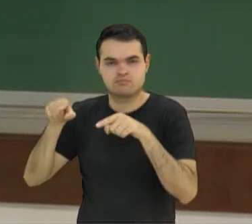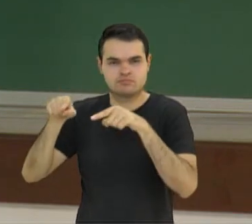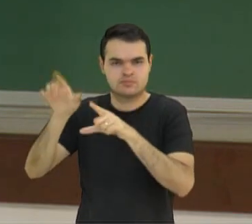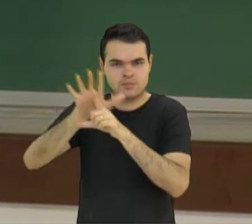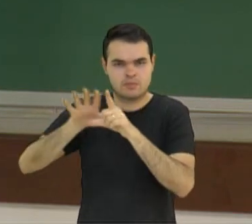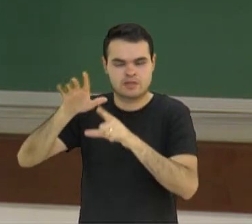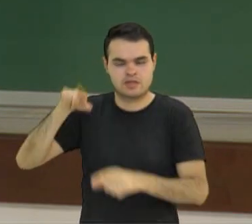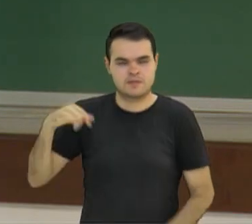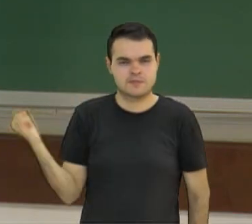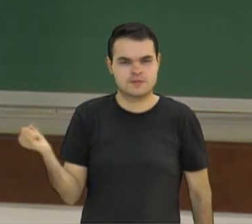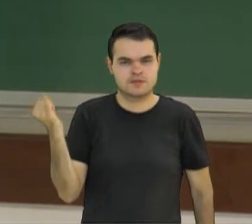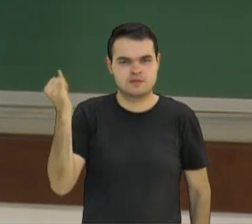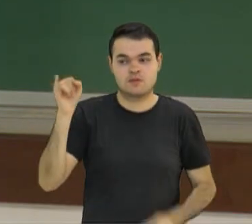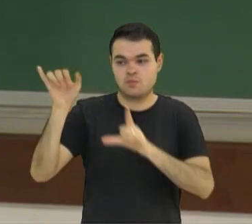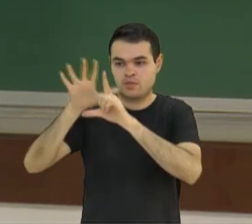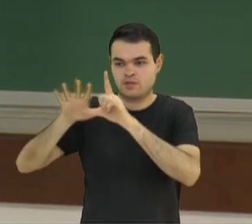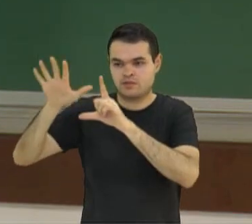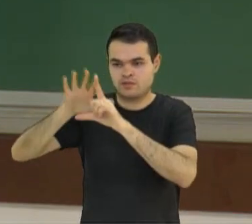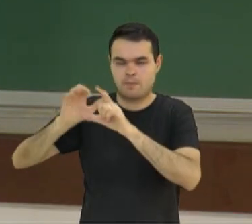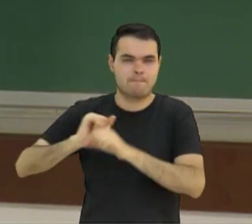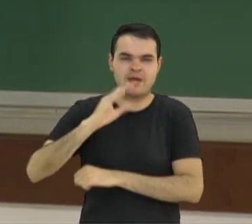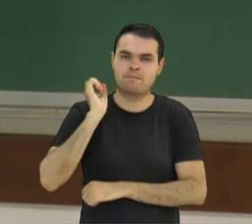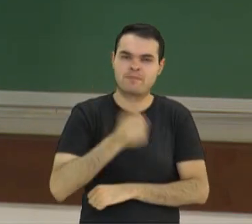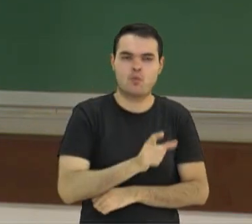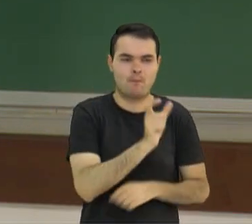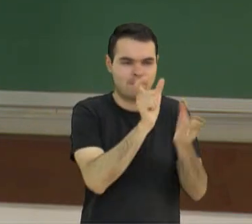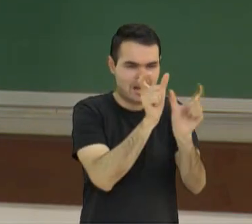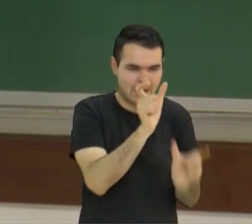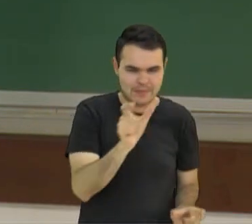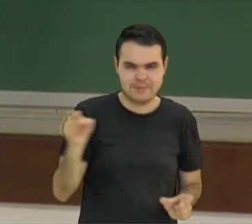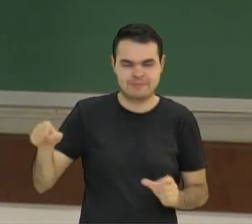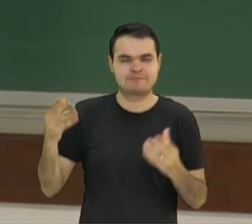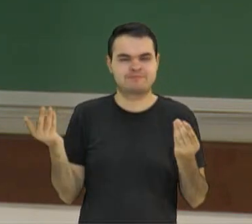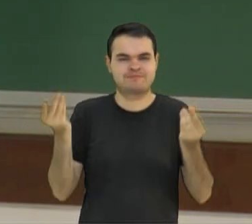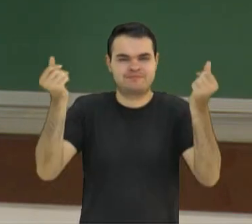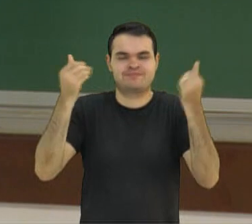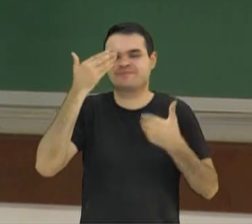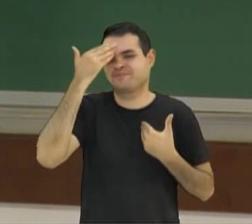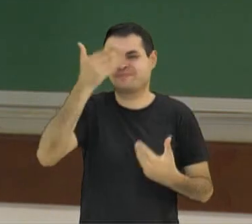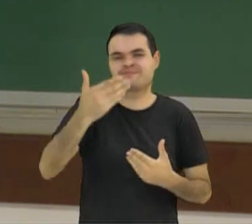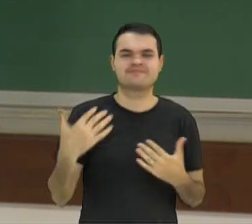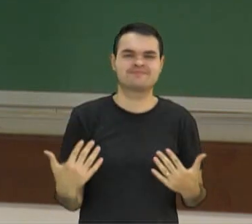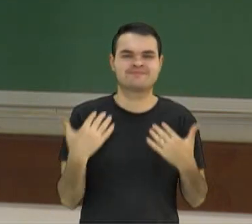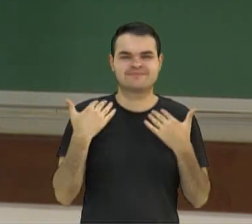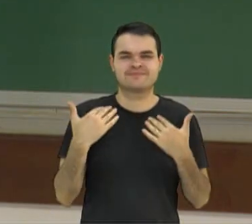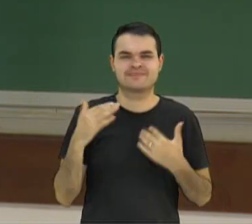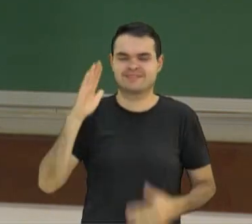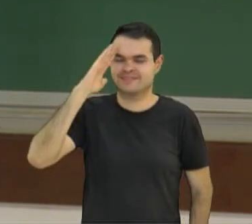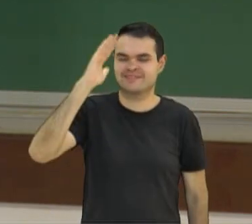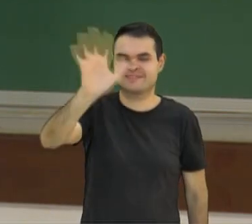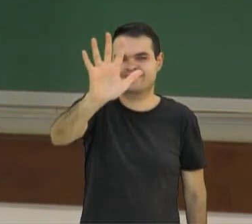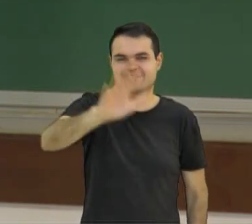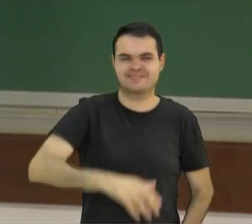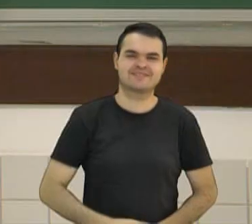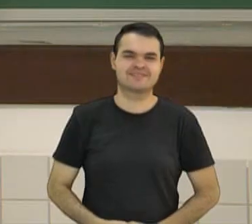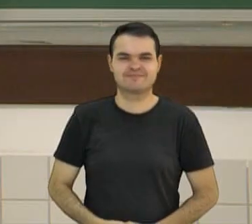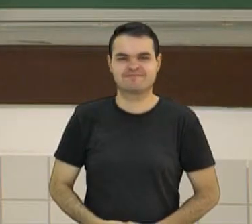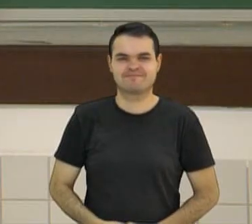Muitas pessoas dizem que uma imagem vale mais do que mil palavras. Eu agradeço pela sua participação de hoje e até a aula que vem.